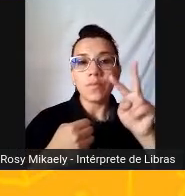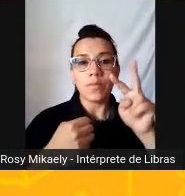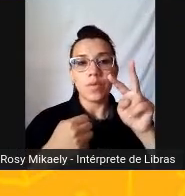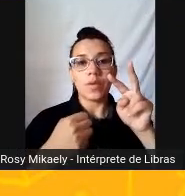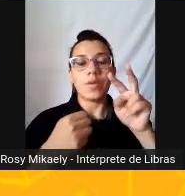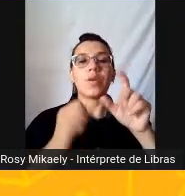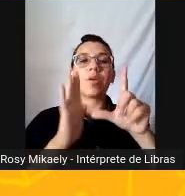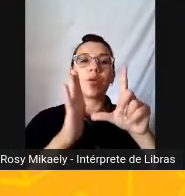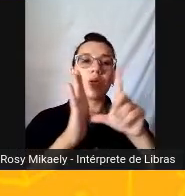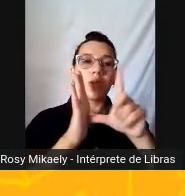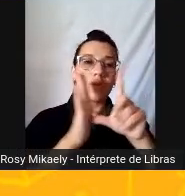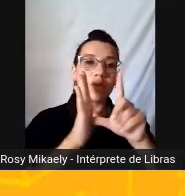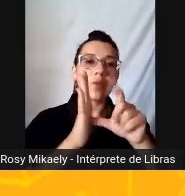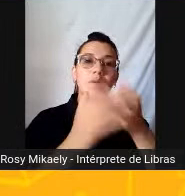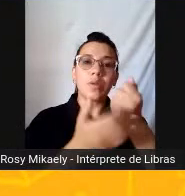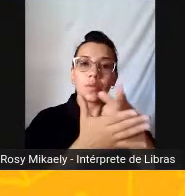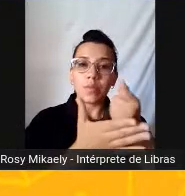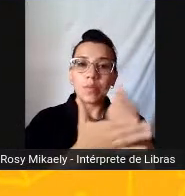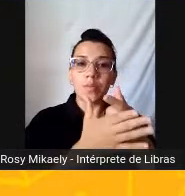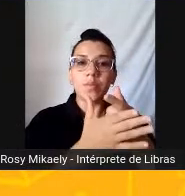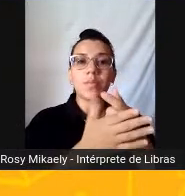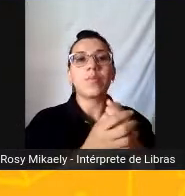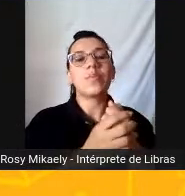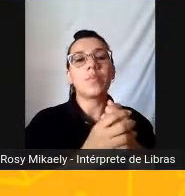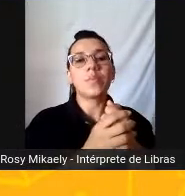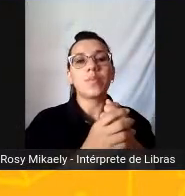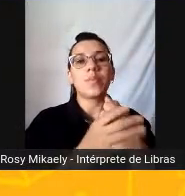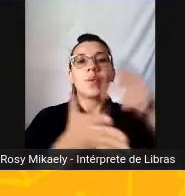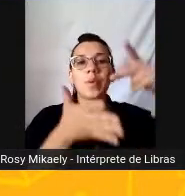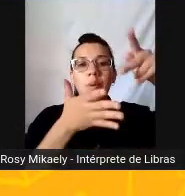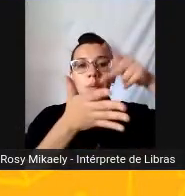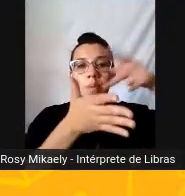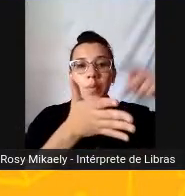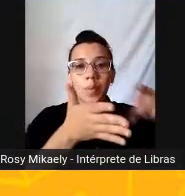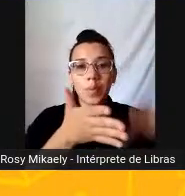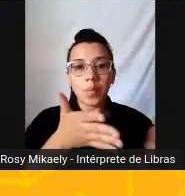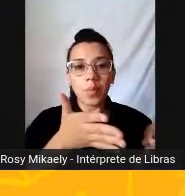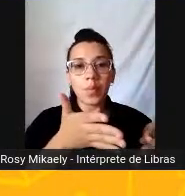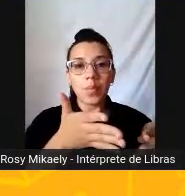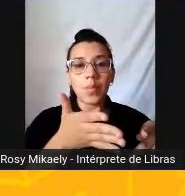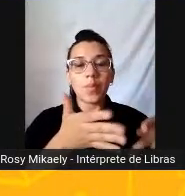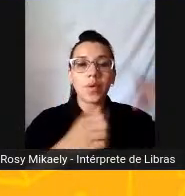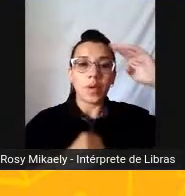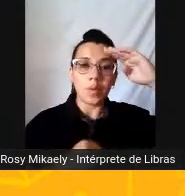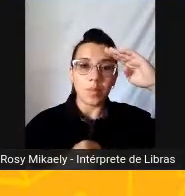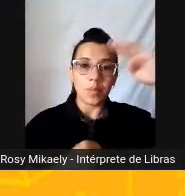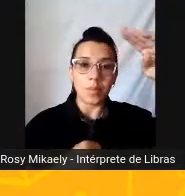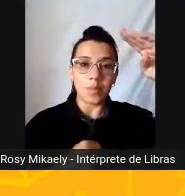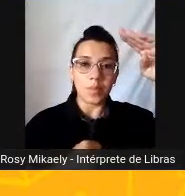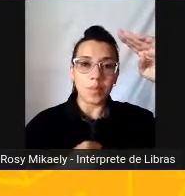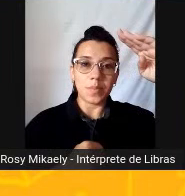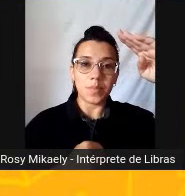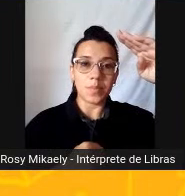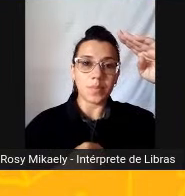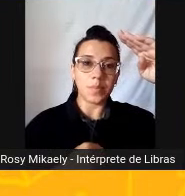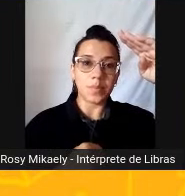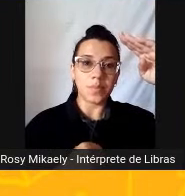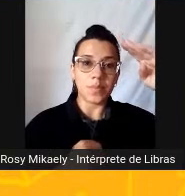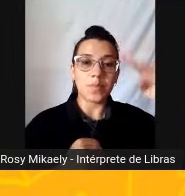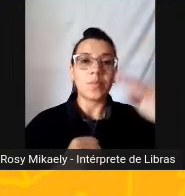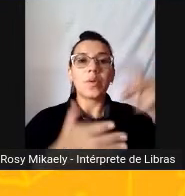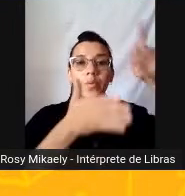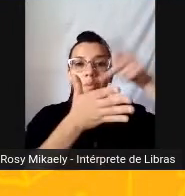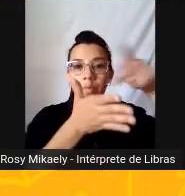temos a Poética, ou a Criativa, que é a principal, ela está principalmente nos poemas, nas